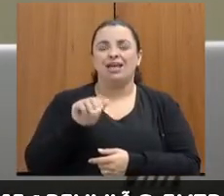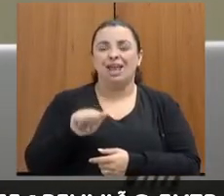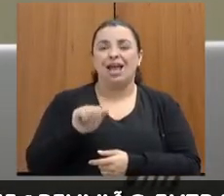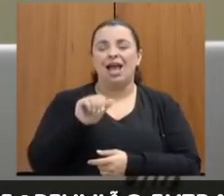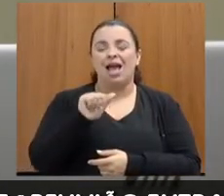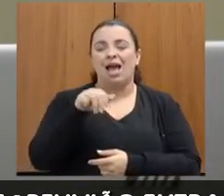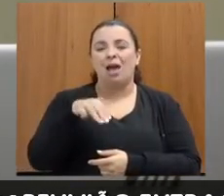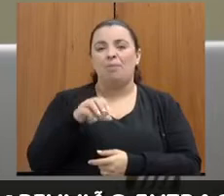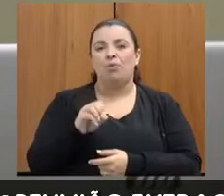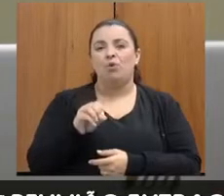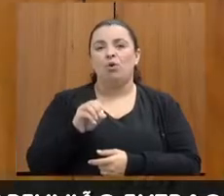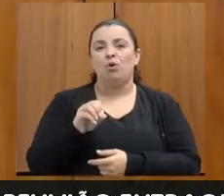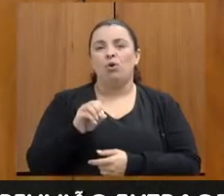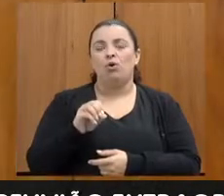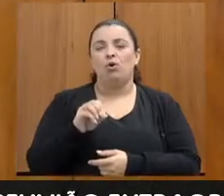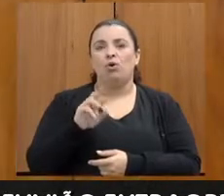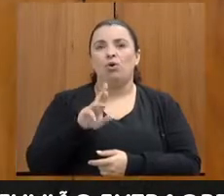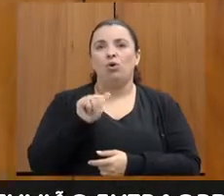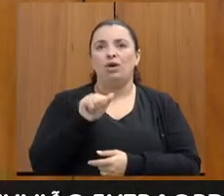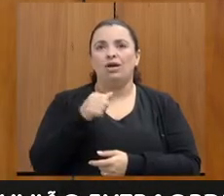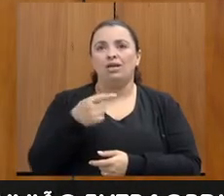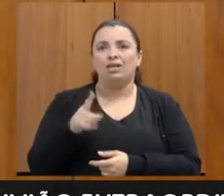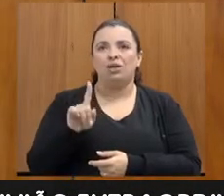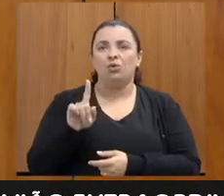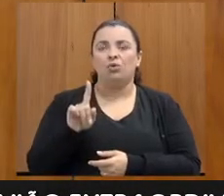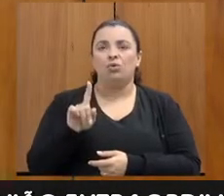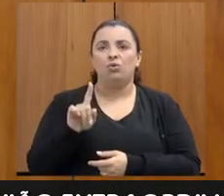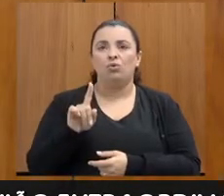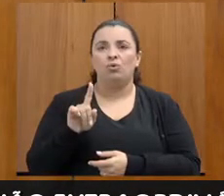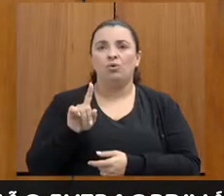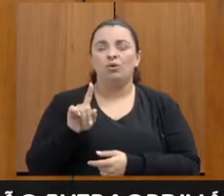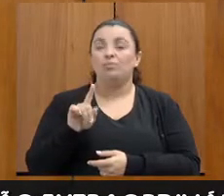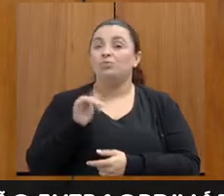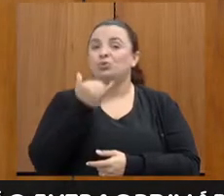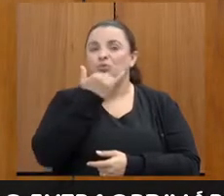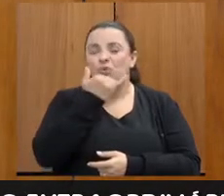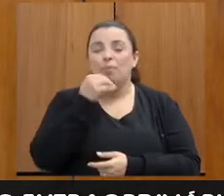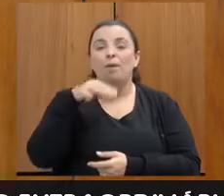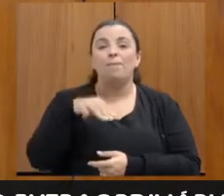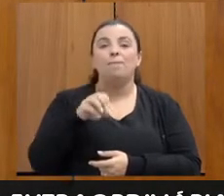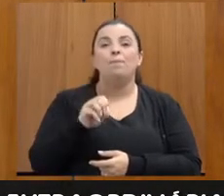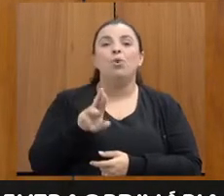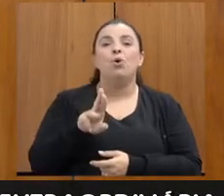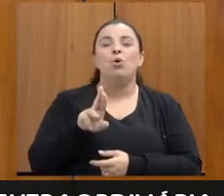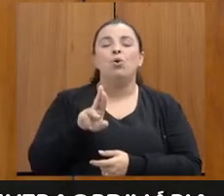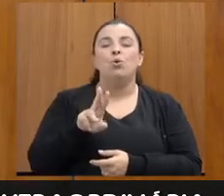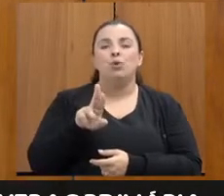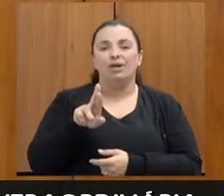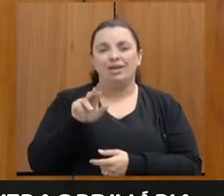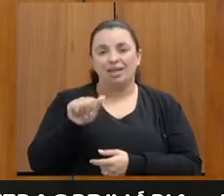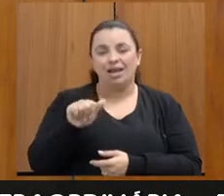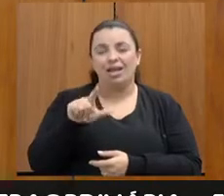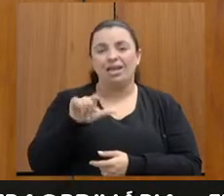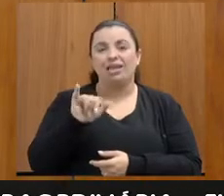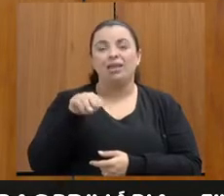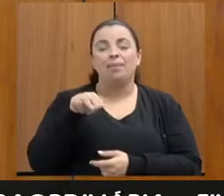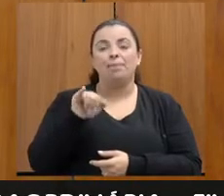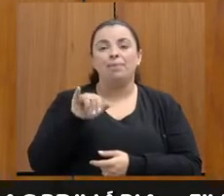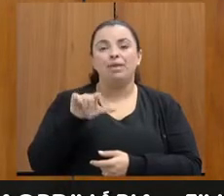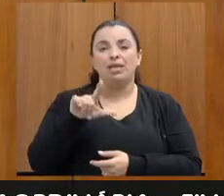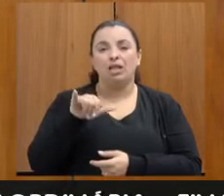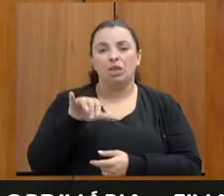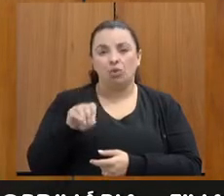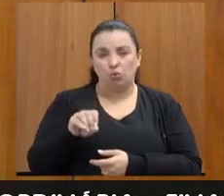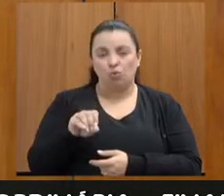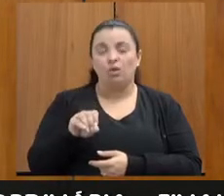pronuncia, Jussiara? Moura Limírio. A Moura Limírio, gerente do Centro